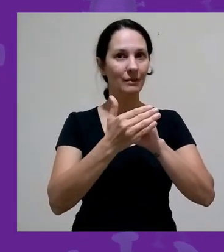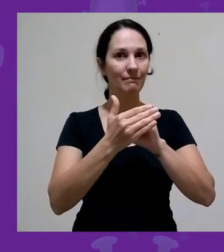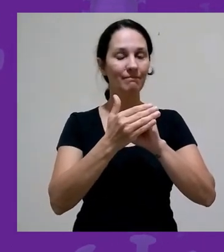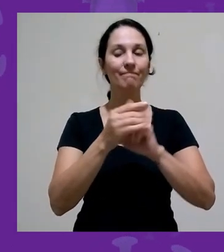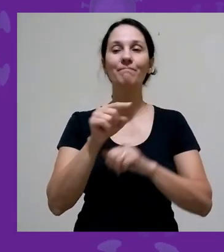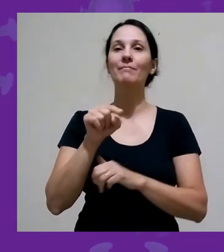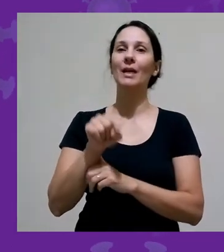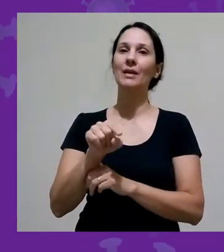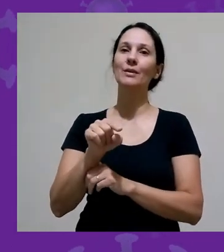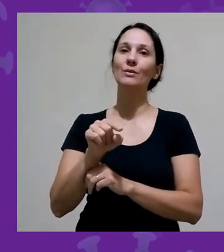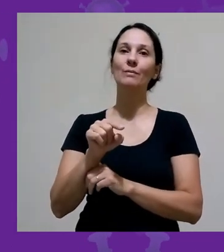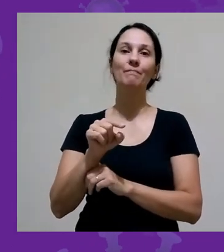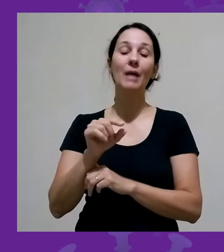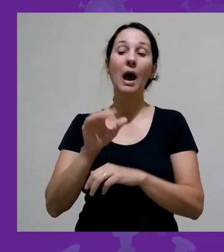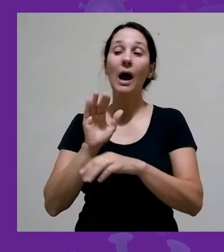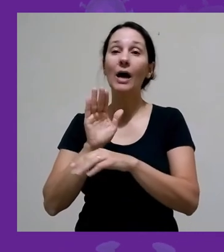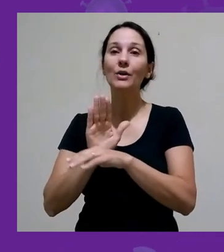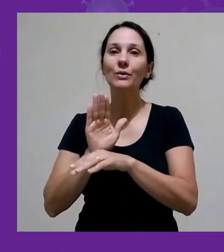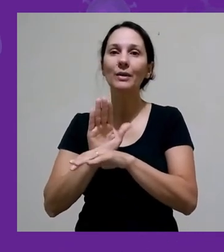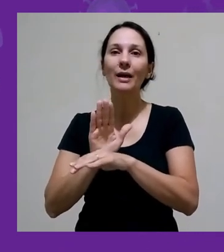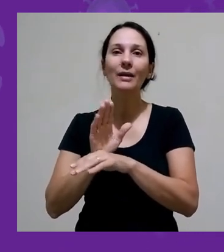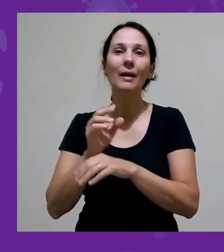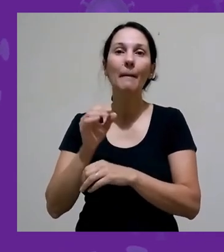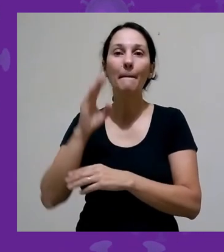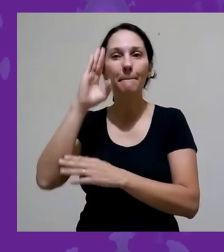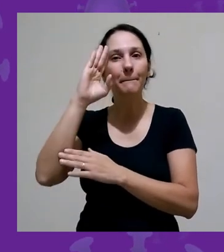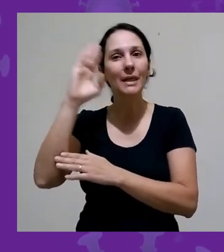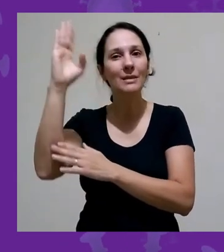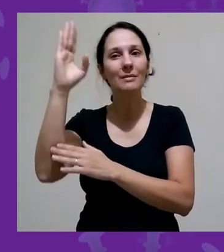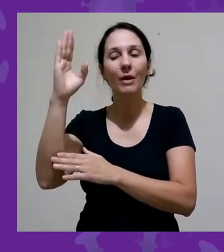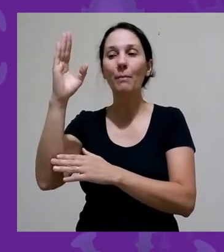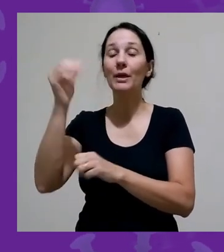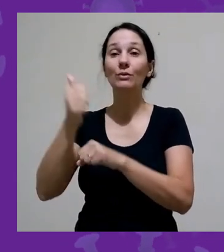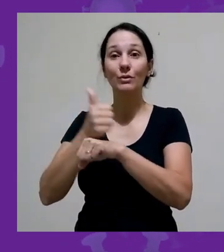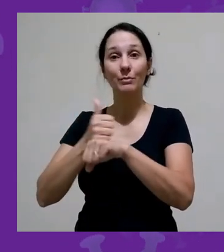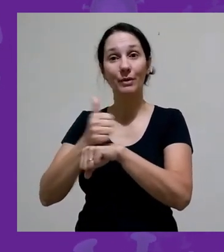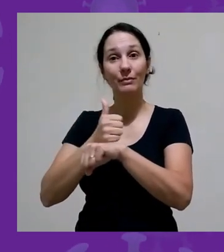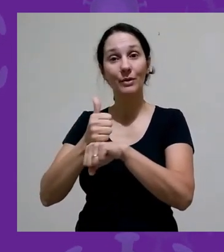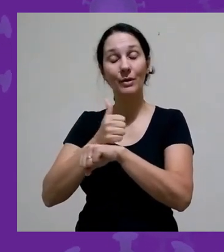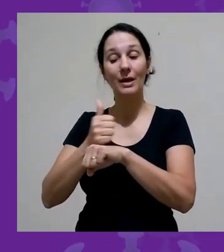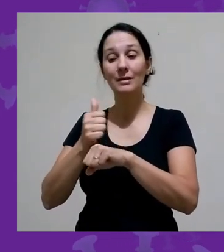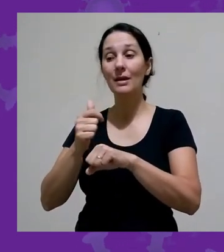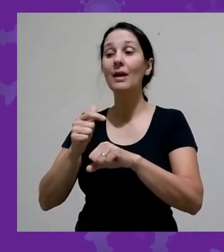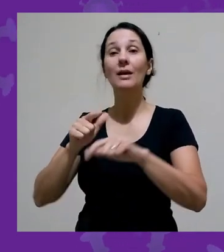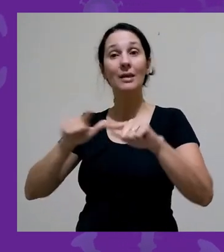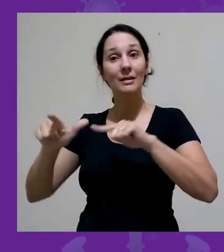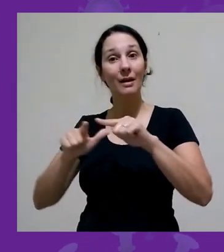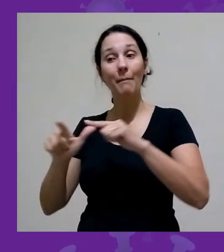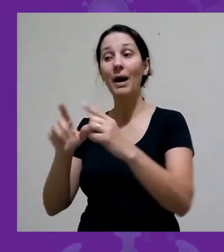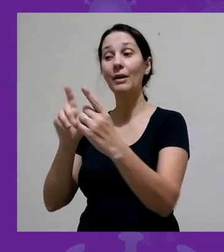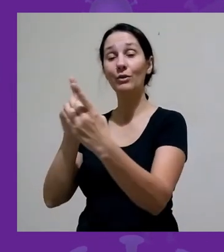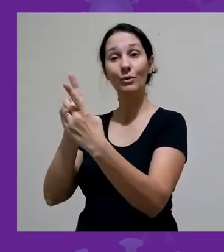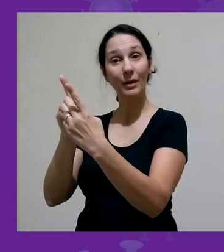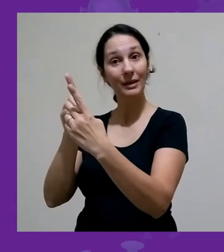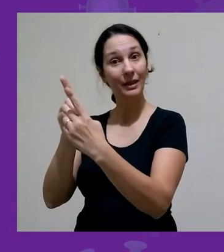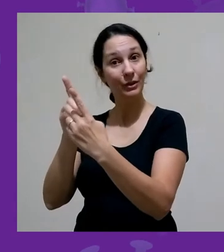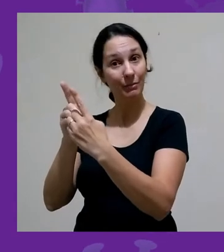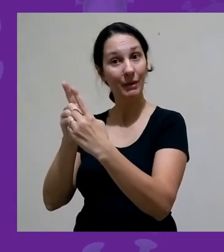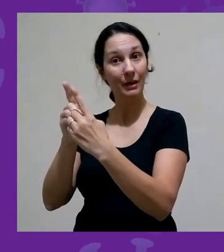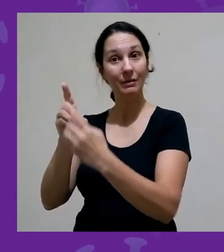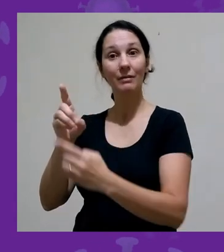isso ajudaria demais os profissionais que estão na ponta do atendimento, principalmente o pessoal que está lá na atenção básica,